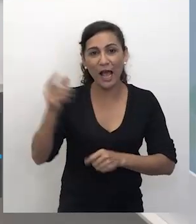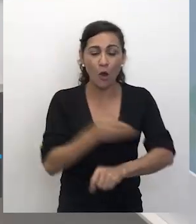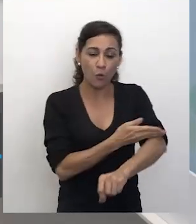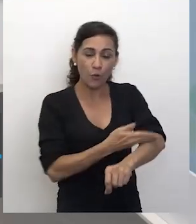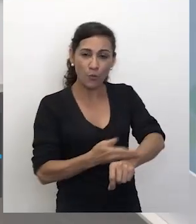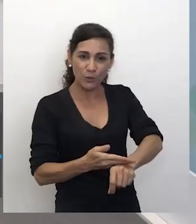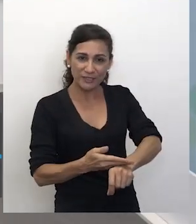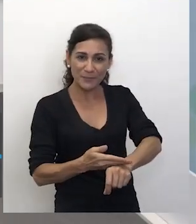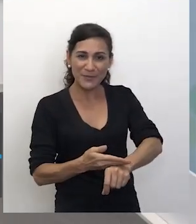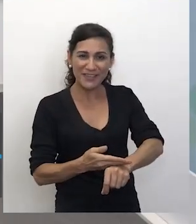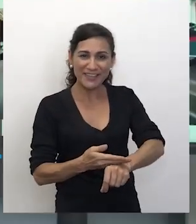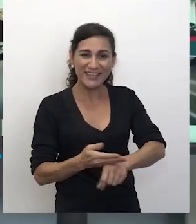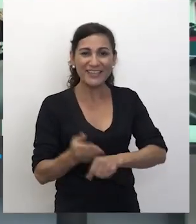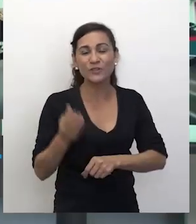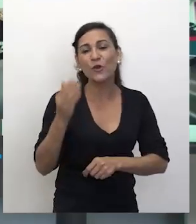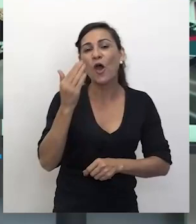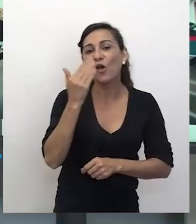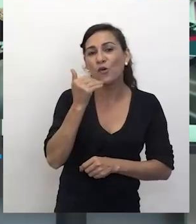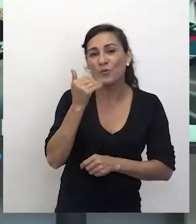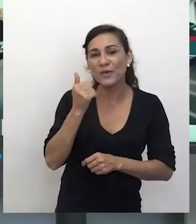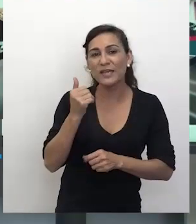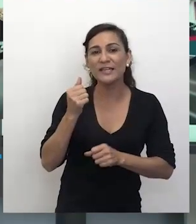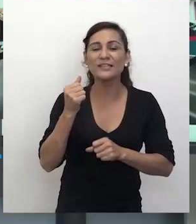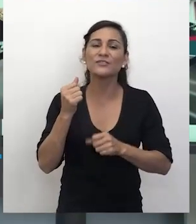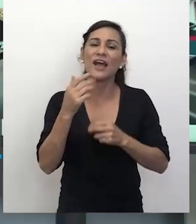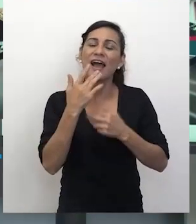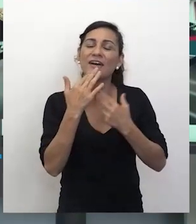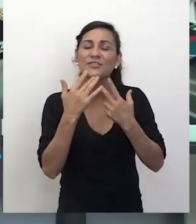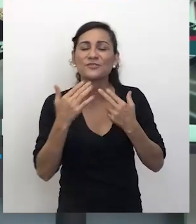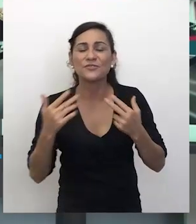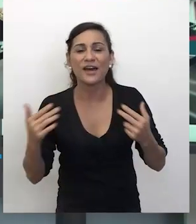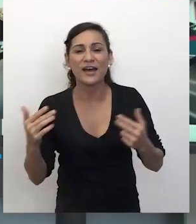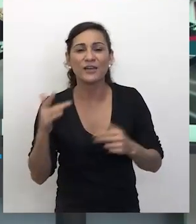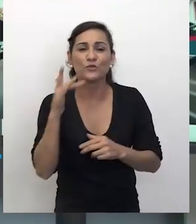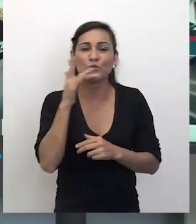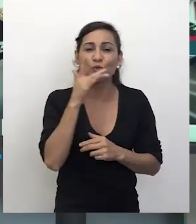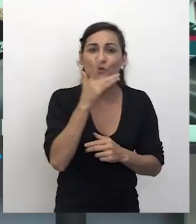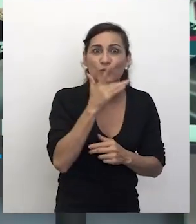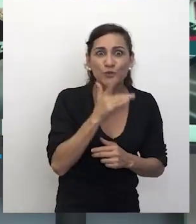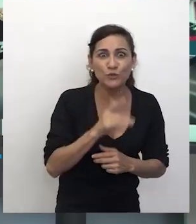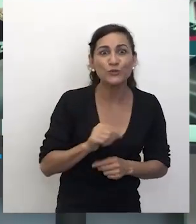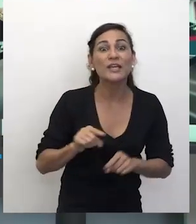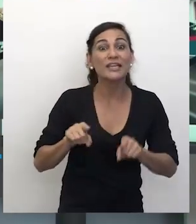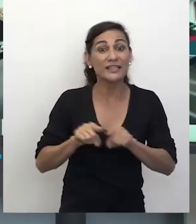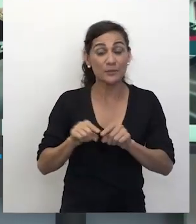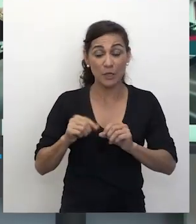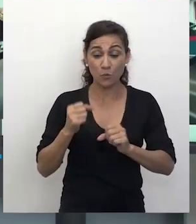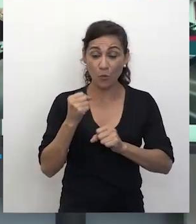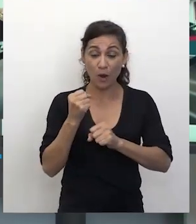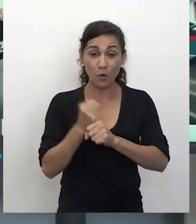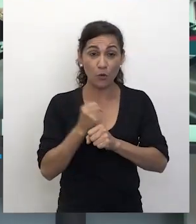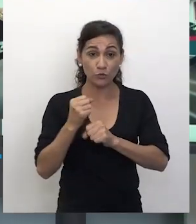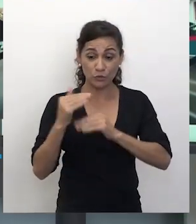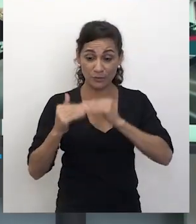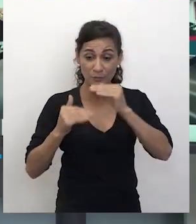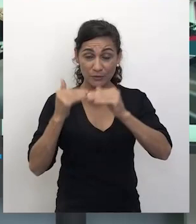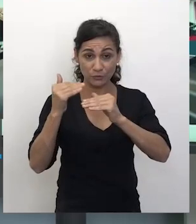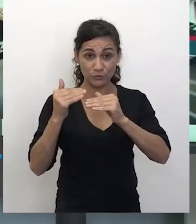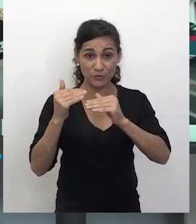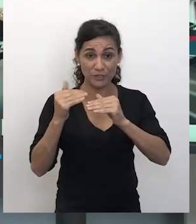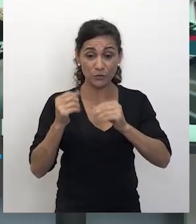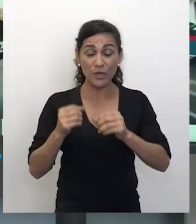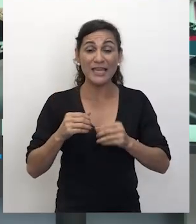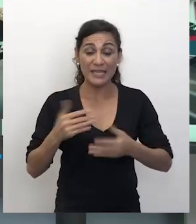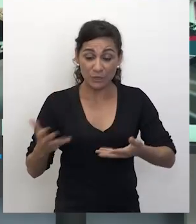alimentar, de construir os sabores, as combinações, uma construção sobre a nossa língua,